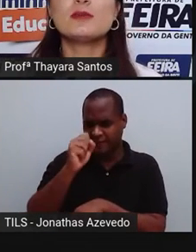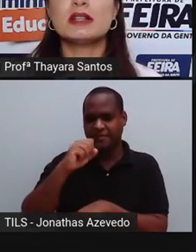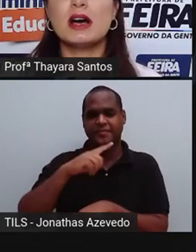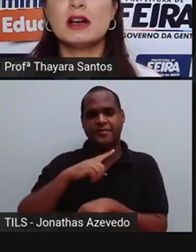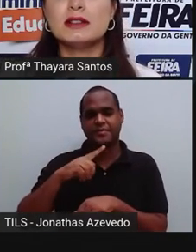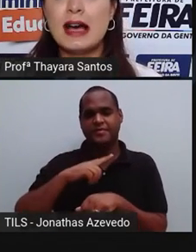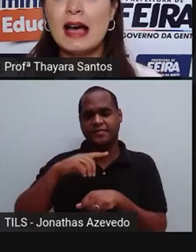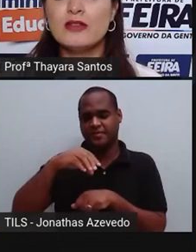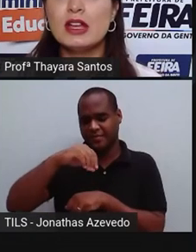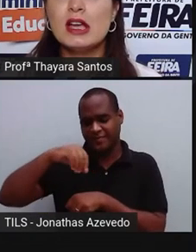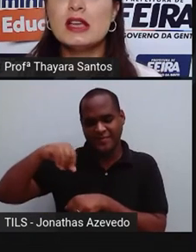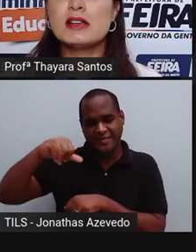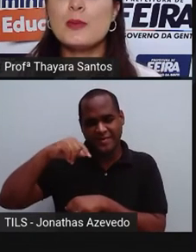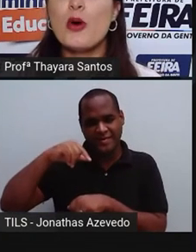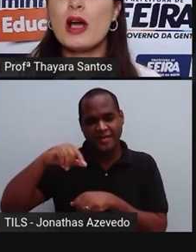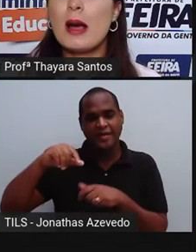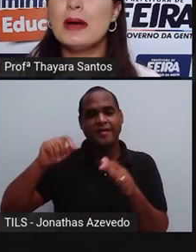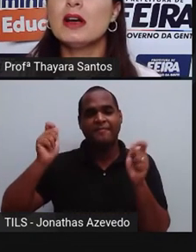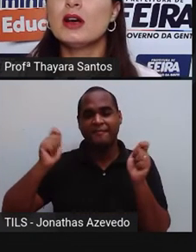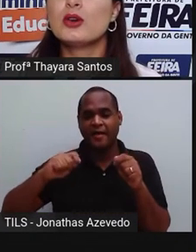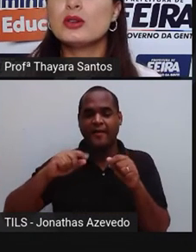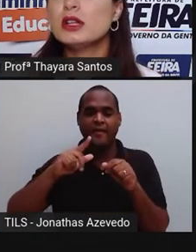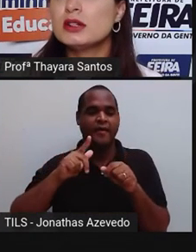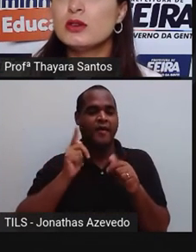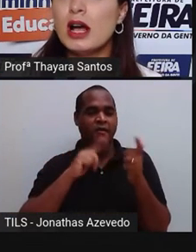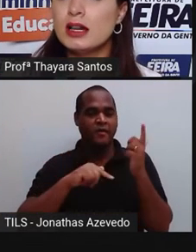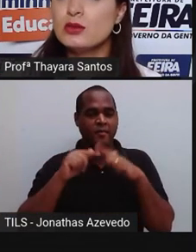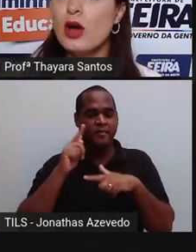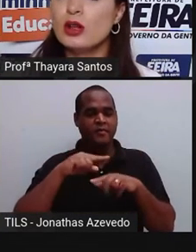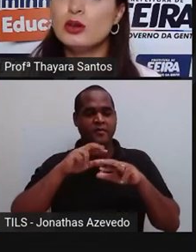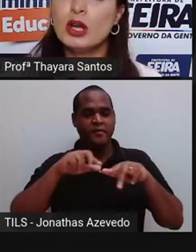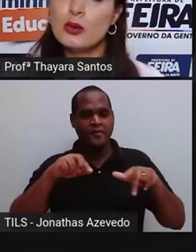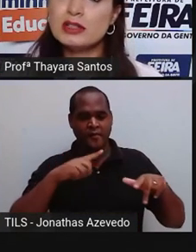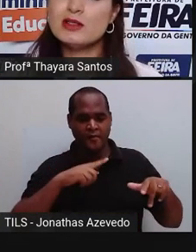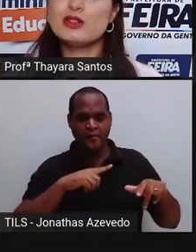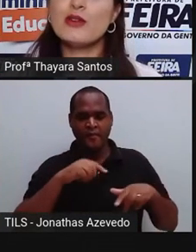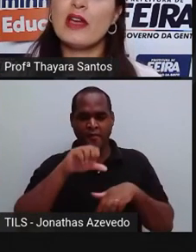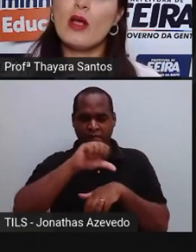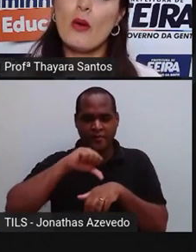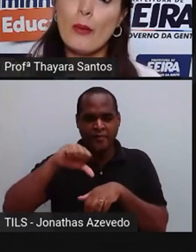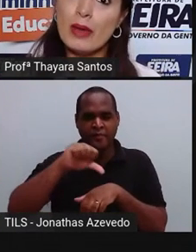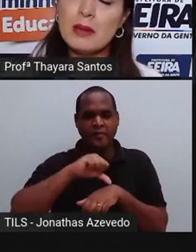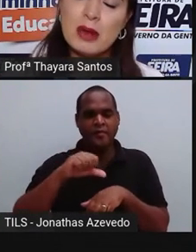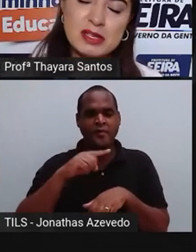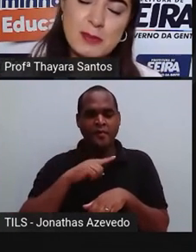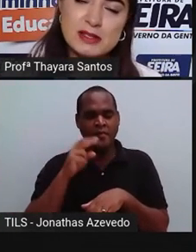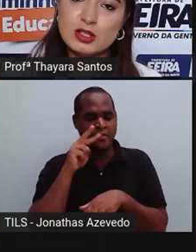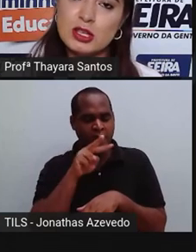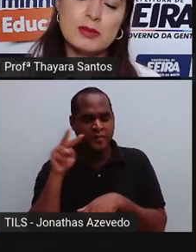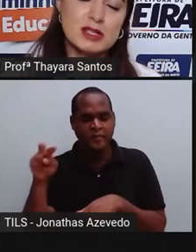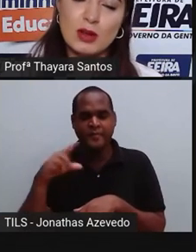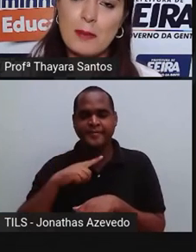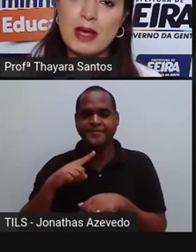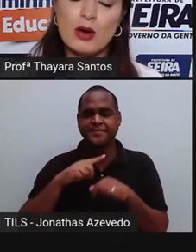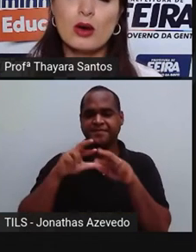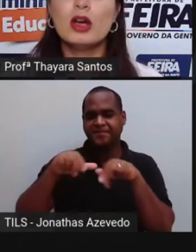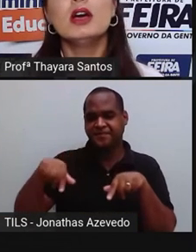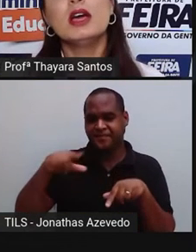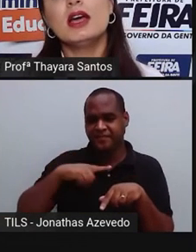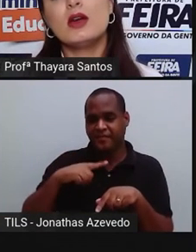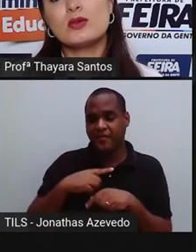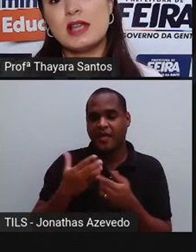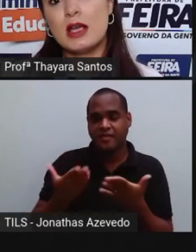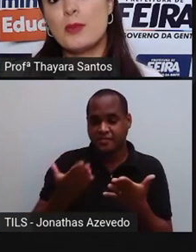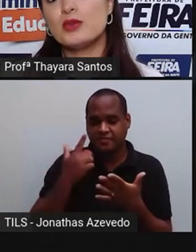esse pó em cima da ave, e esse pó acaba grudando ali no óleo. Quando a gente vem com o ímã, uma espécie de ímã, só que é maior,